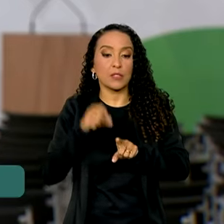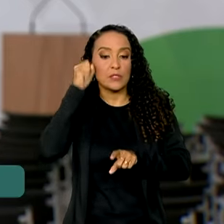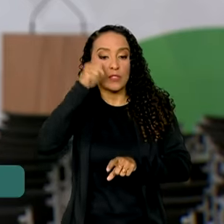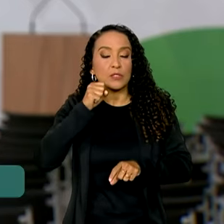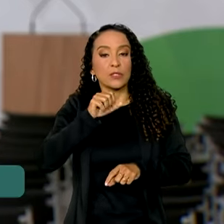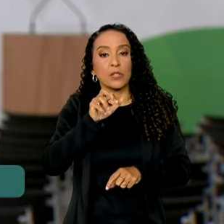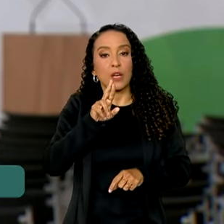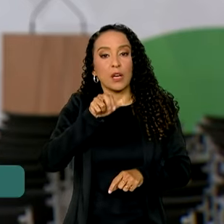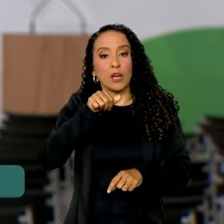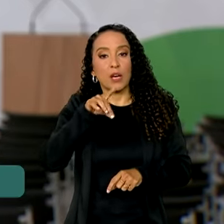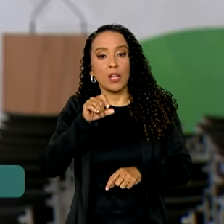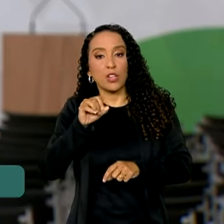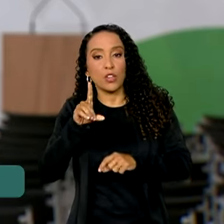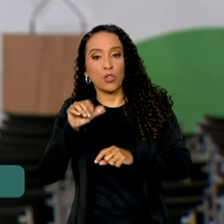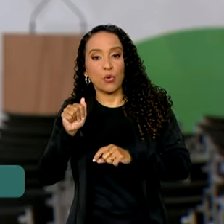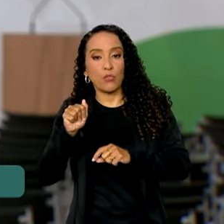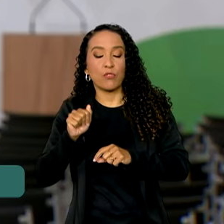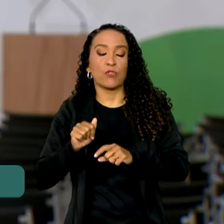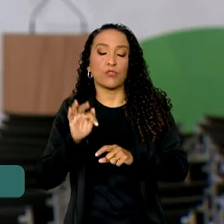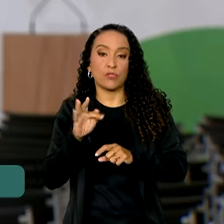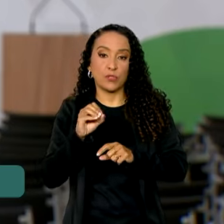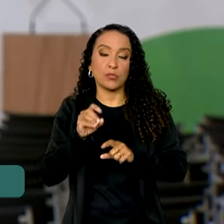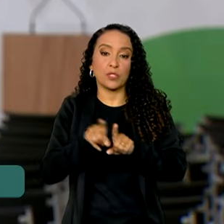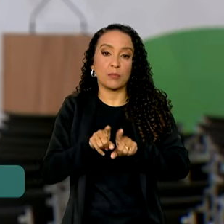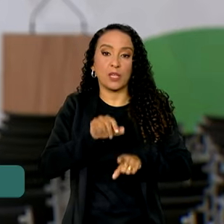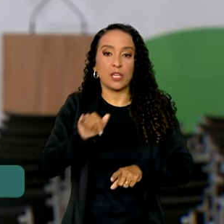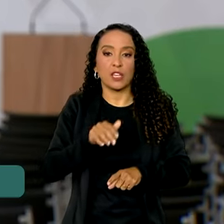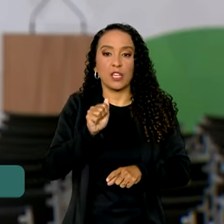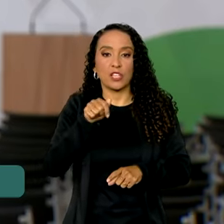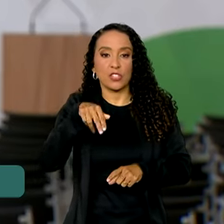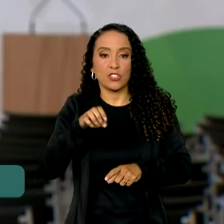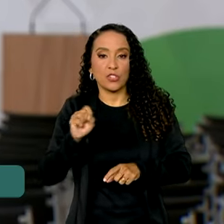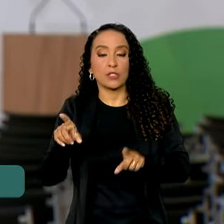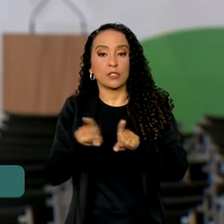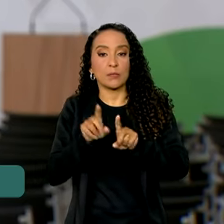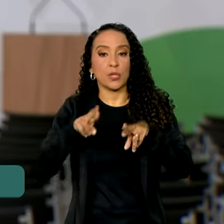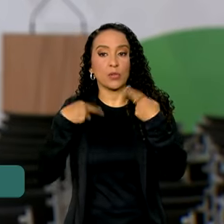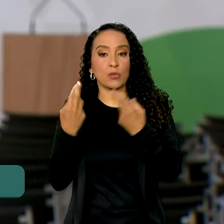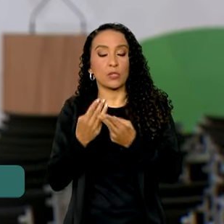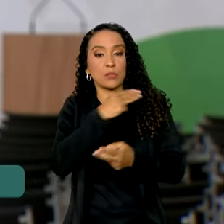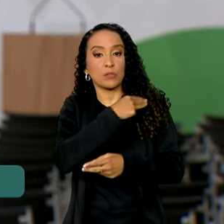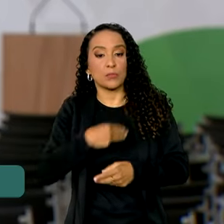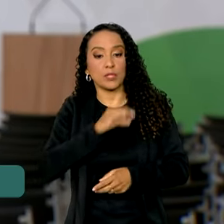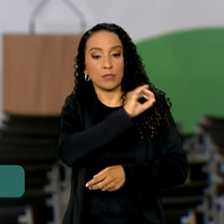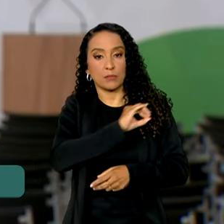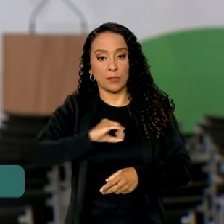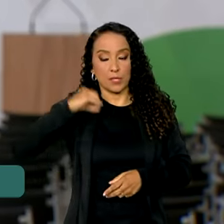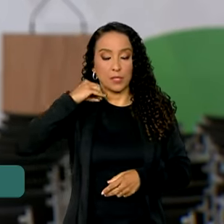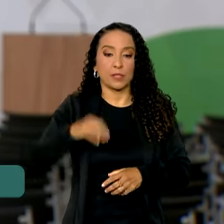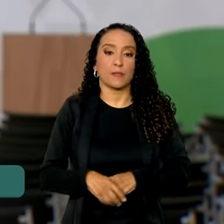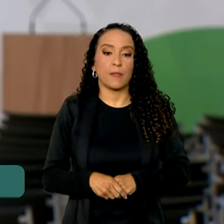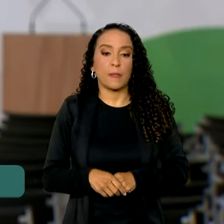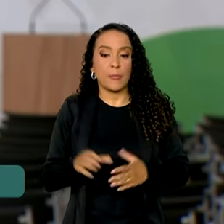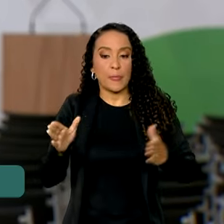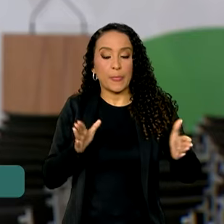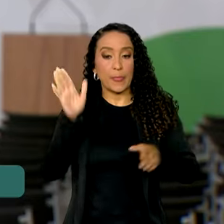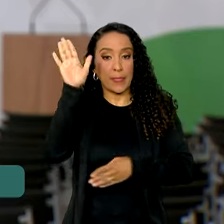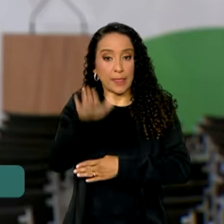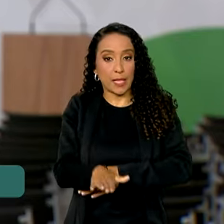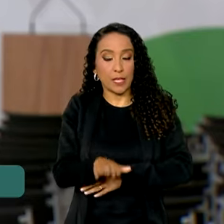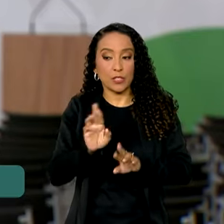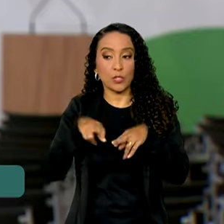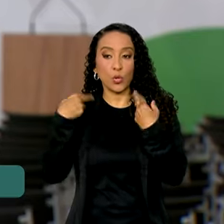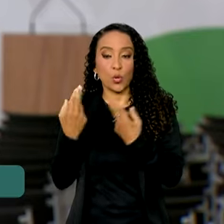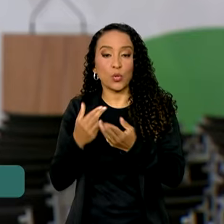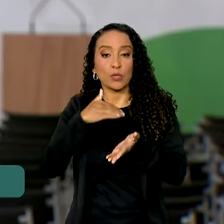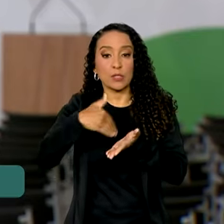Randolfo Rodrigues e Jacques Wagner e ainda terá uma reunião com a ministra do Meio Ambiente, Marina Silva. No período da tarde, ele se